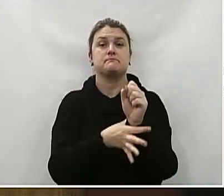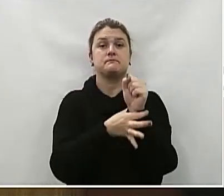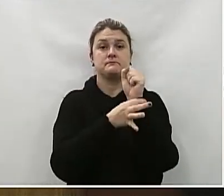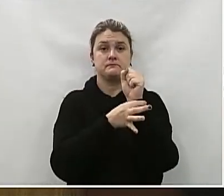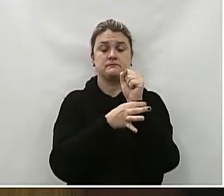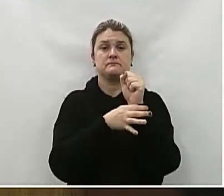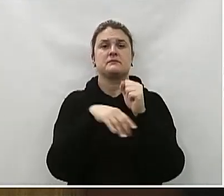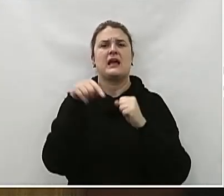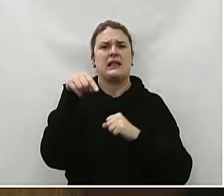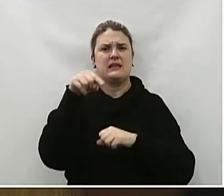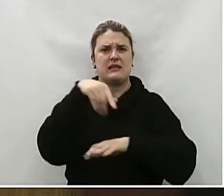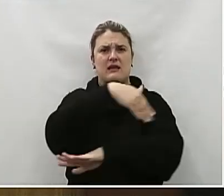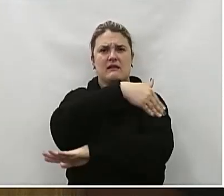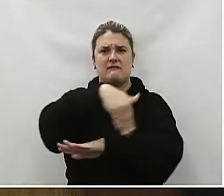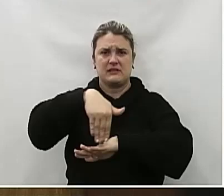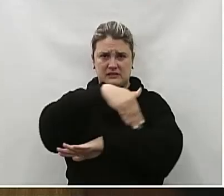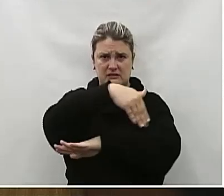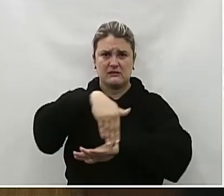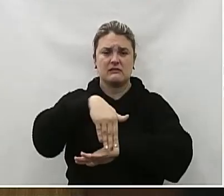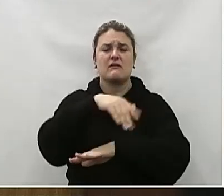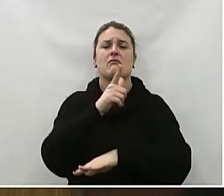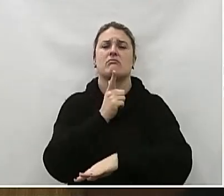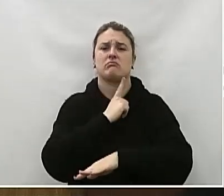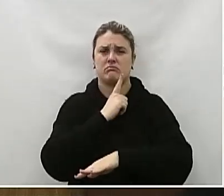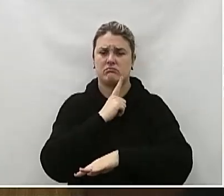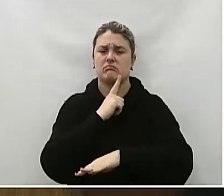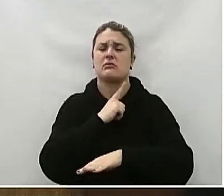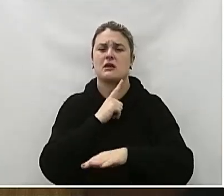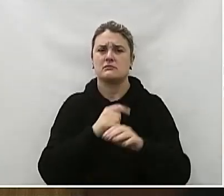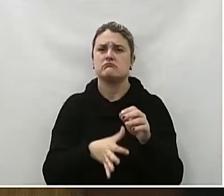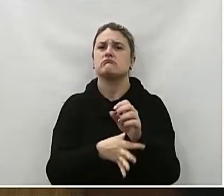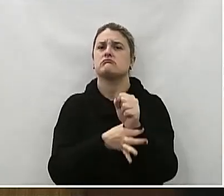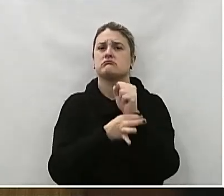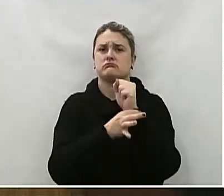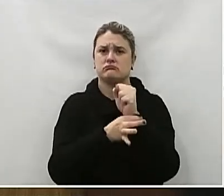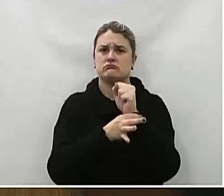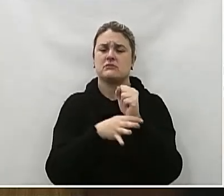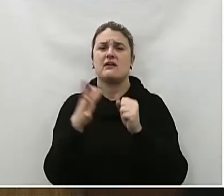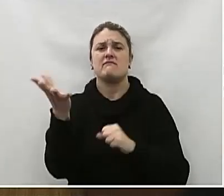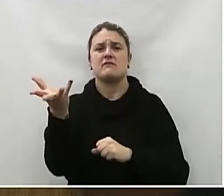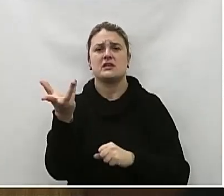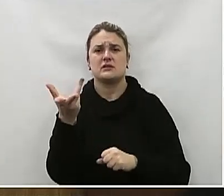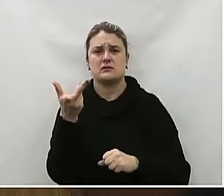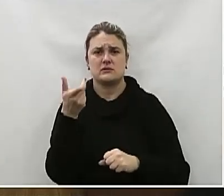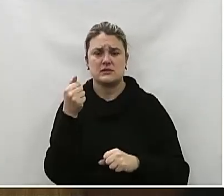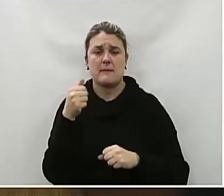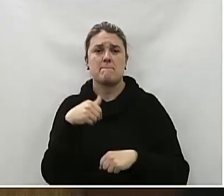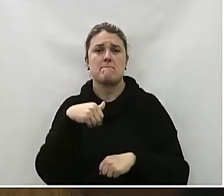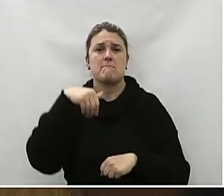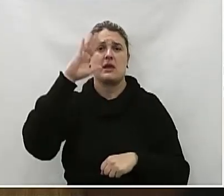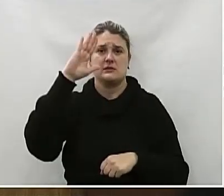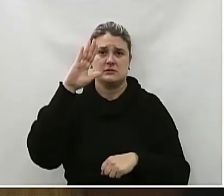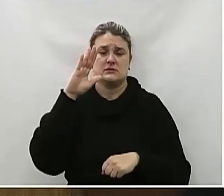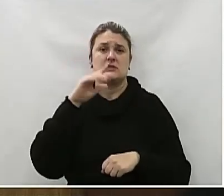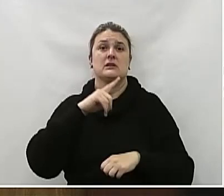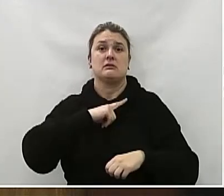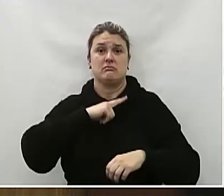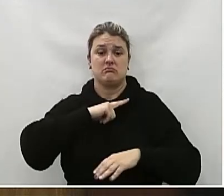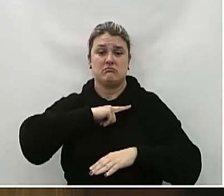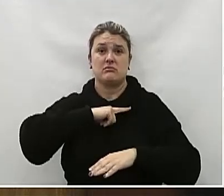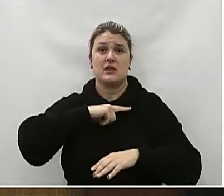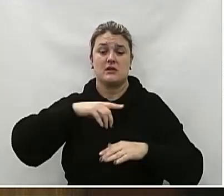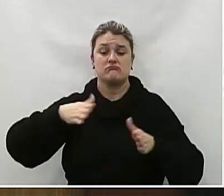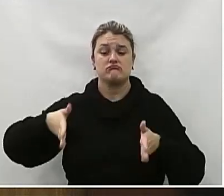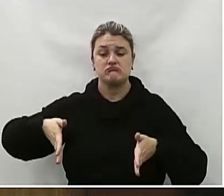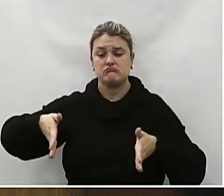A infraestrutura da Avenida Marechal Deodoro pode acomodar com segurança uma velocidade ligeiramente maior Com faixas largas